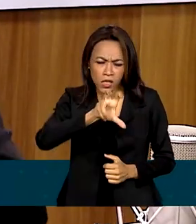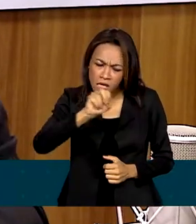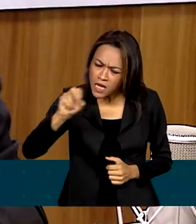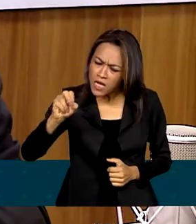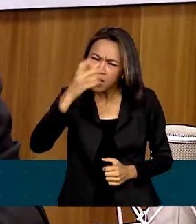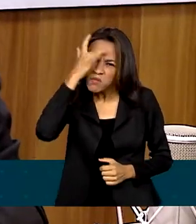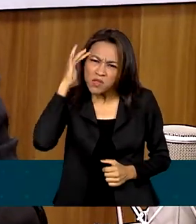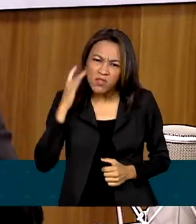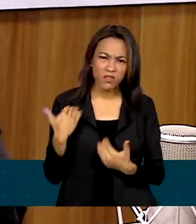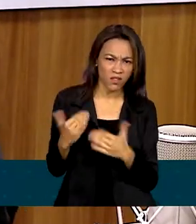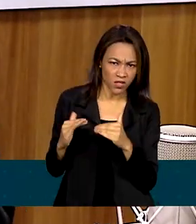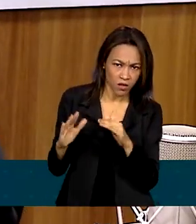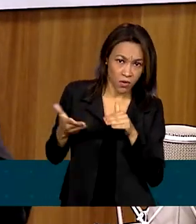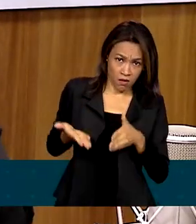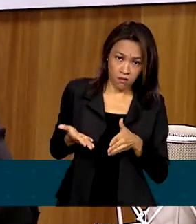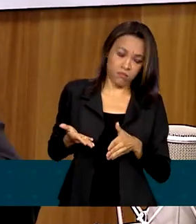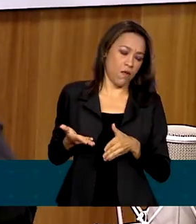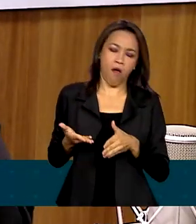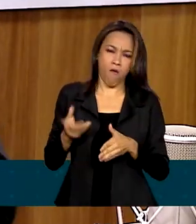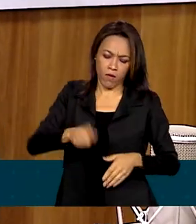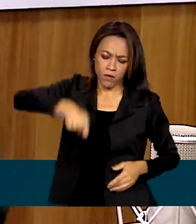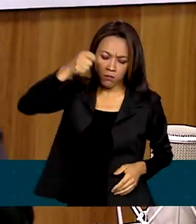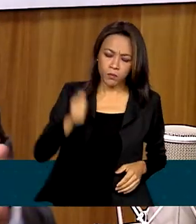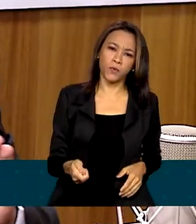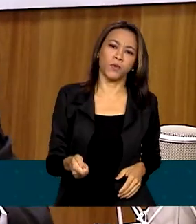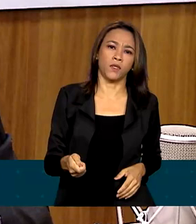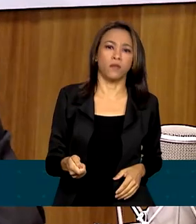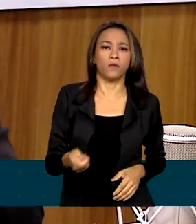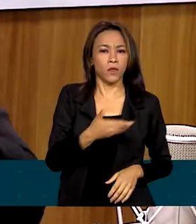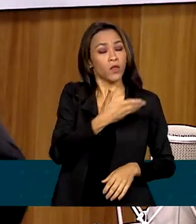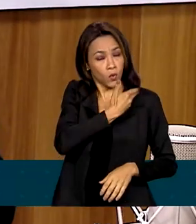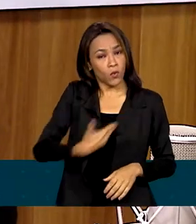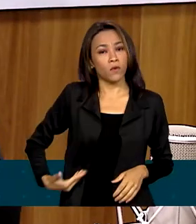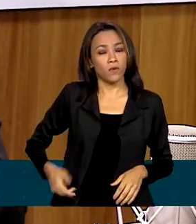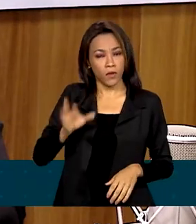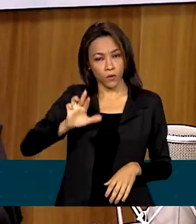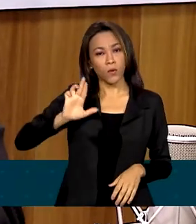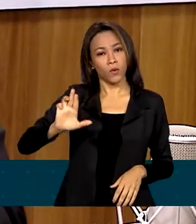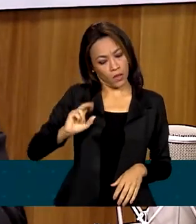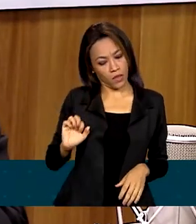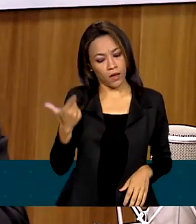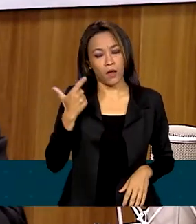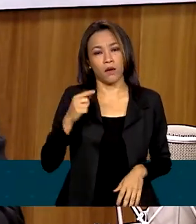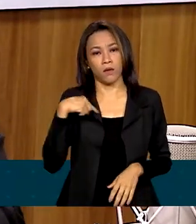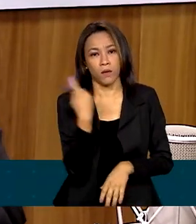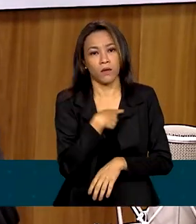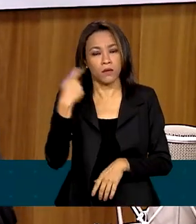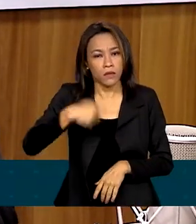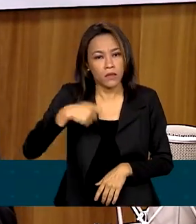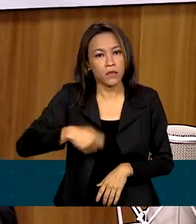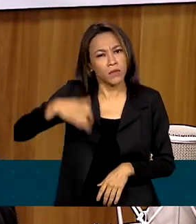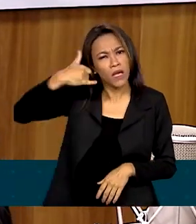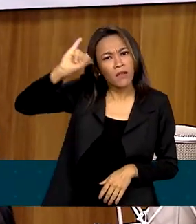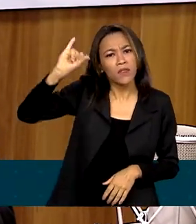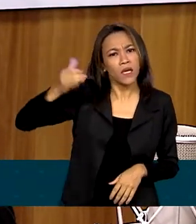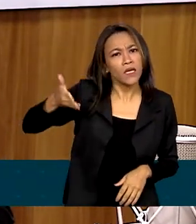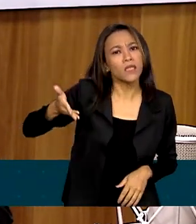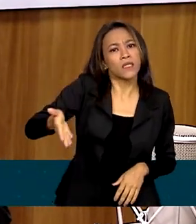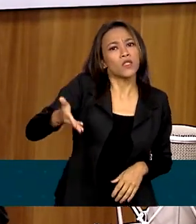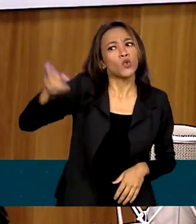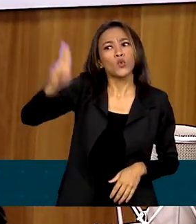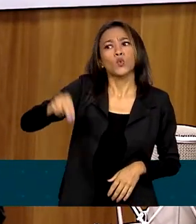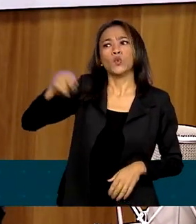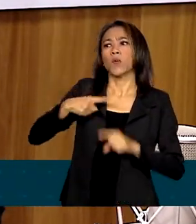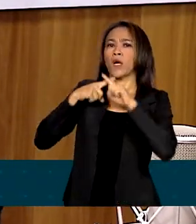pode ficar impune. E no que depender do governo do presidente Lula, não ficará. Mas, claro, que nós precisamos também prevenir que essas ocorrências